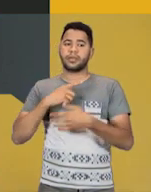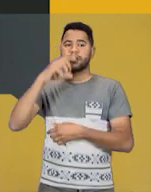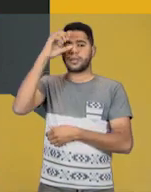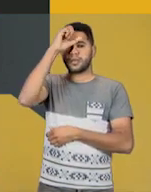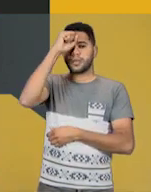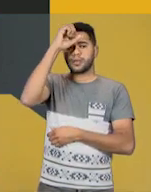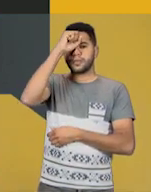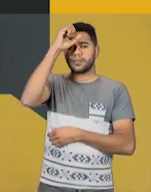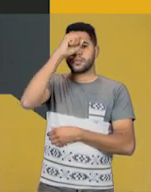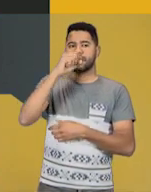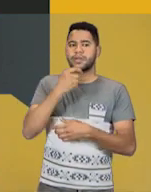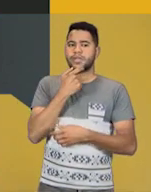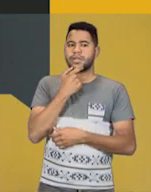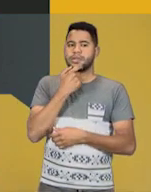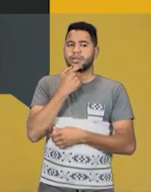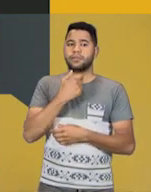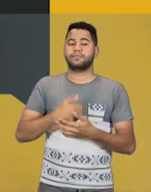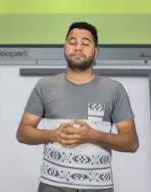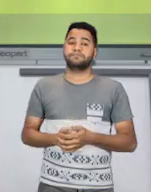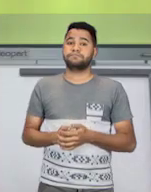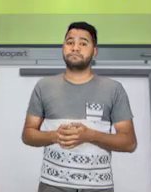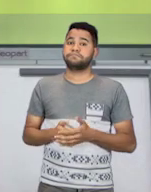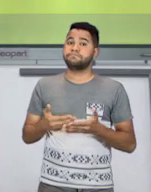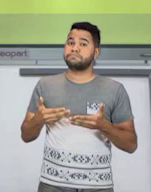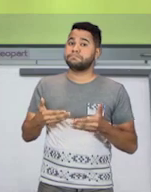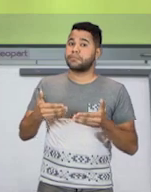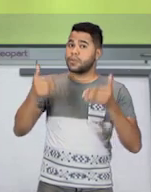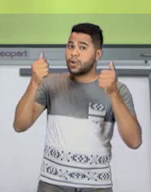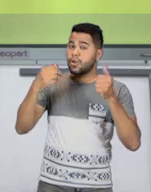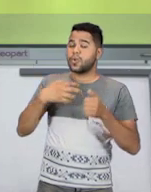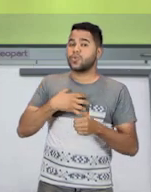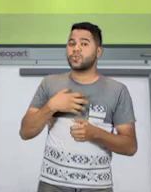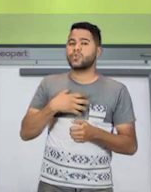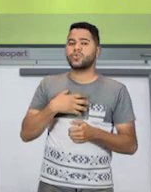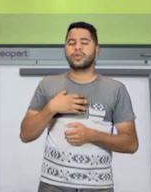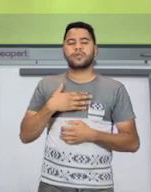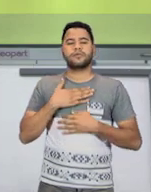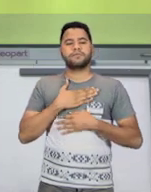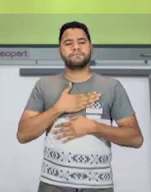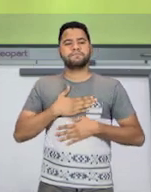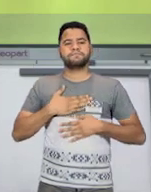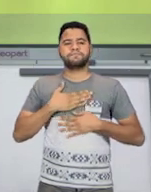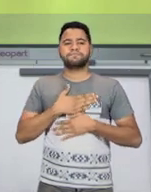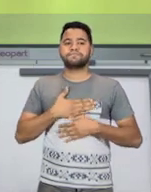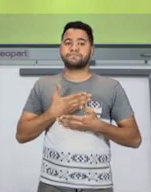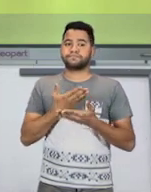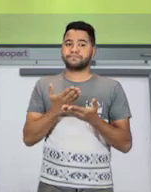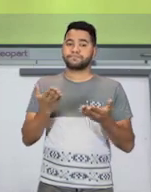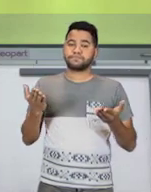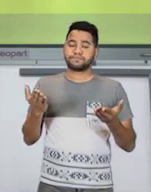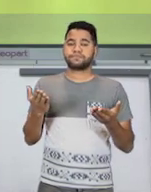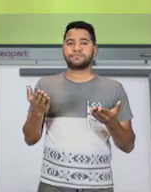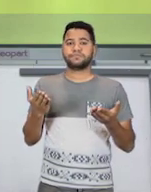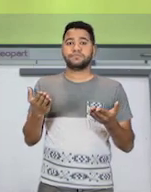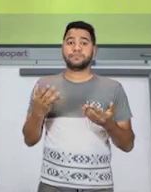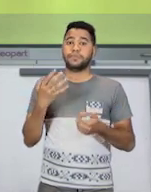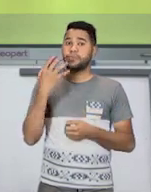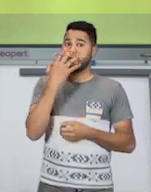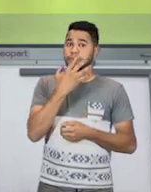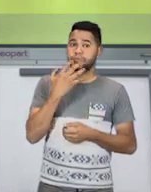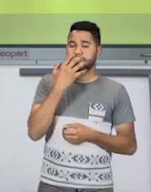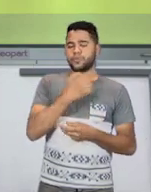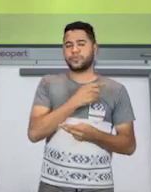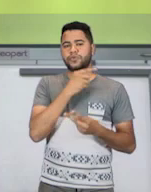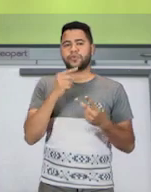inglês. De preferência, de um jeito que seja prazeroso para vocês. Seja através da música,